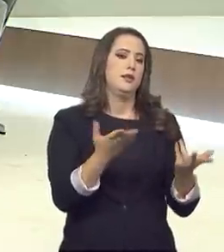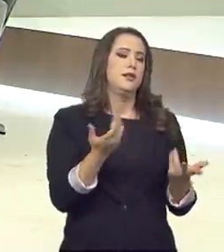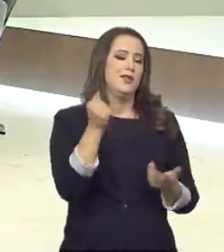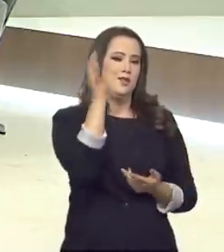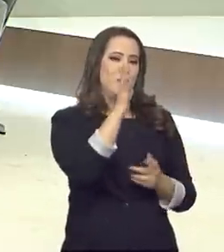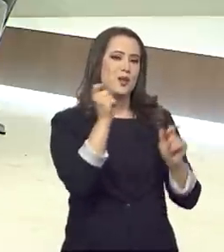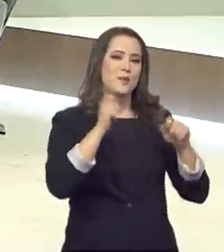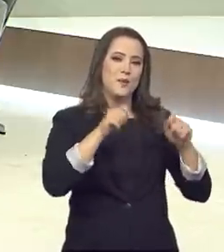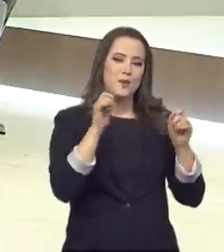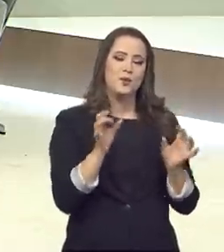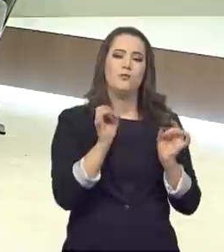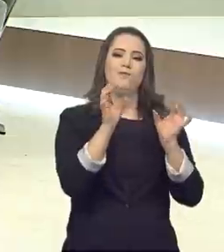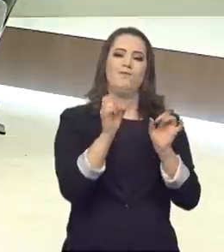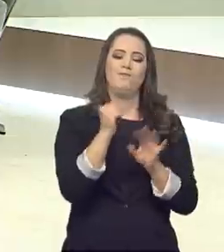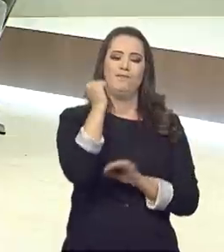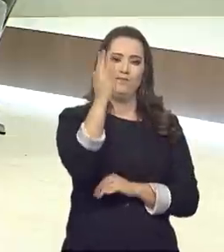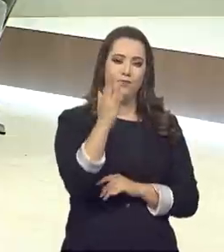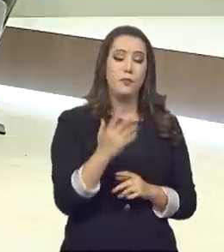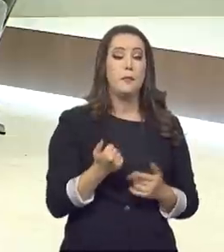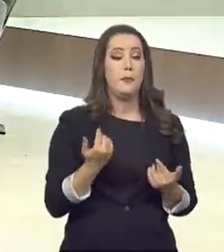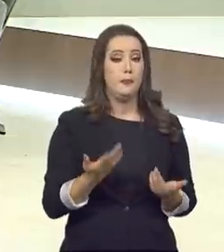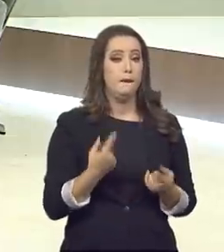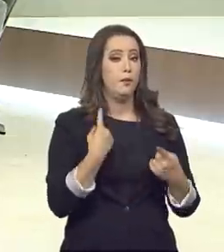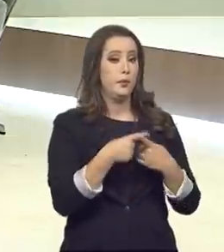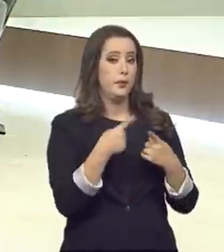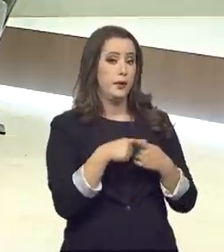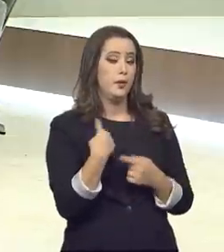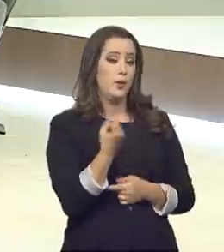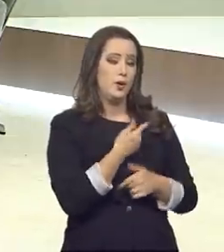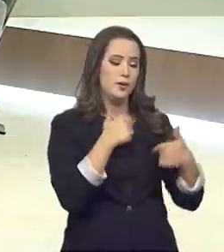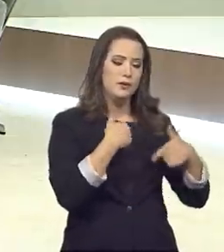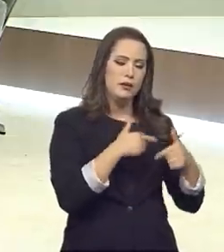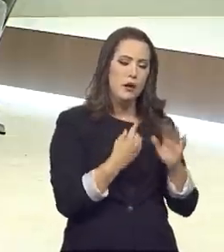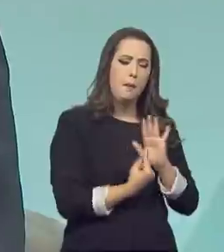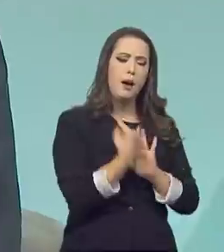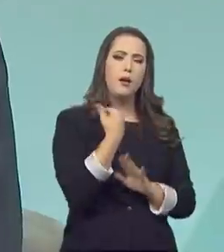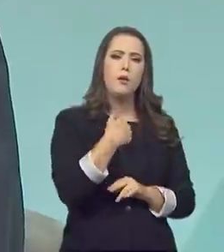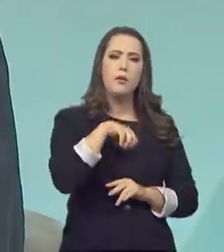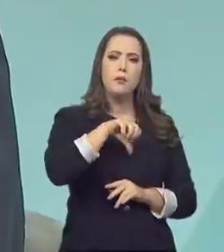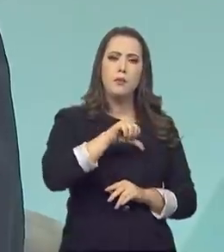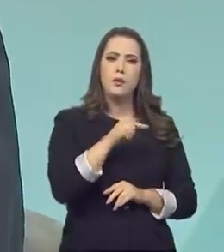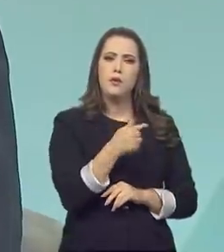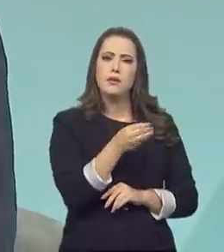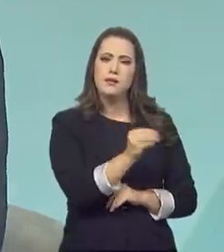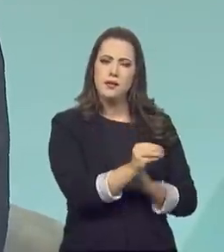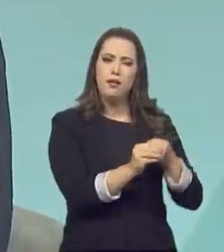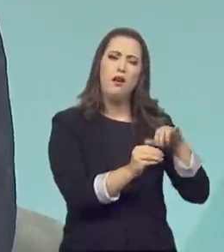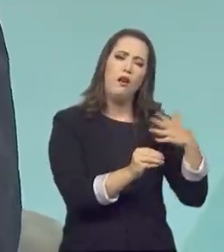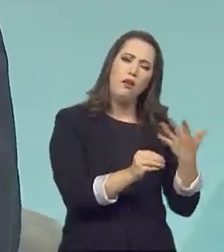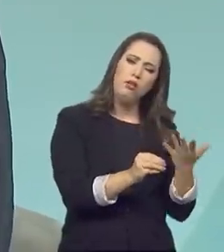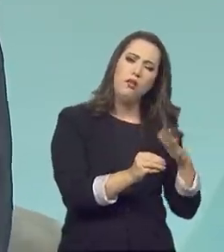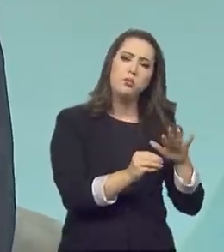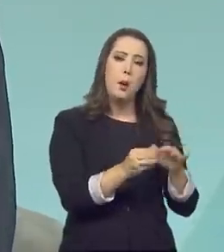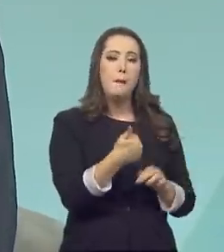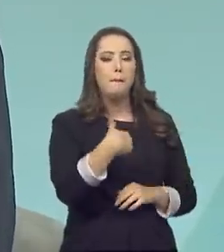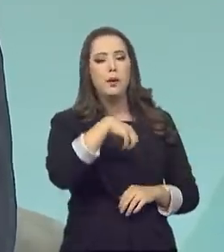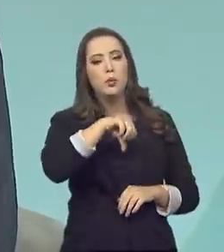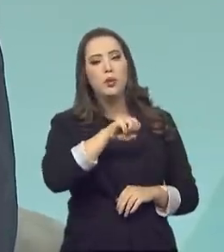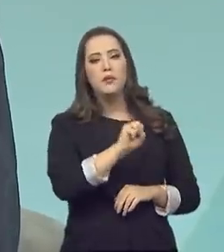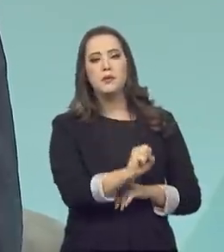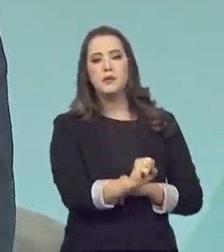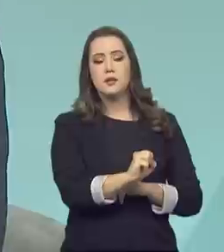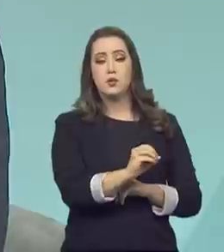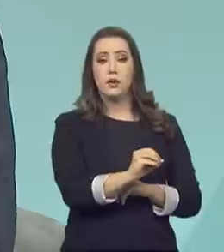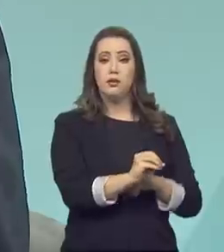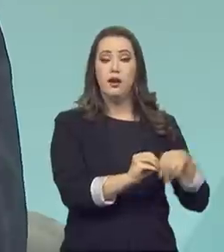competitivo nisso. Isso graças, em grande parte, ao papel que o Inmetro fez na década de 70, na década de 80. E até hoje, por exemplo, nós temos uma indústria